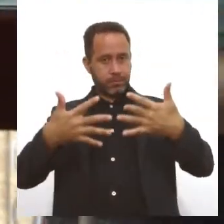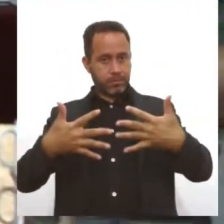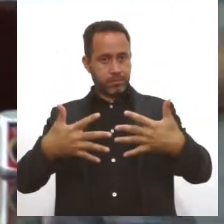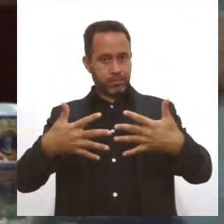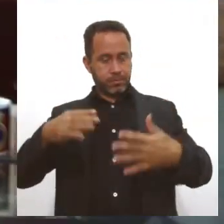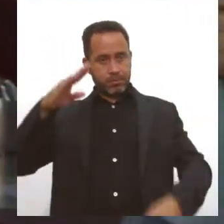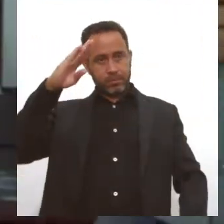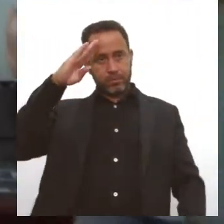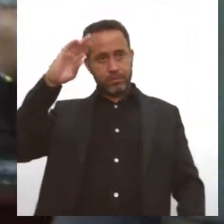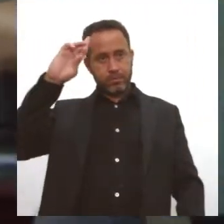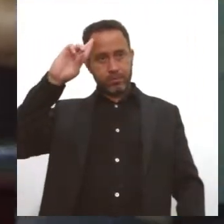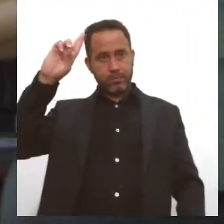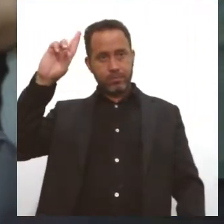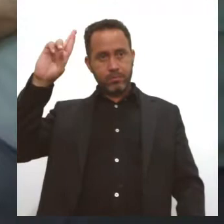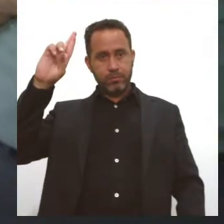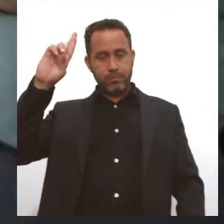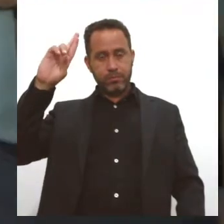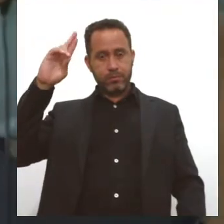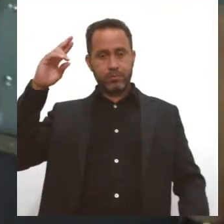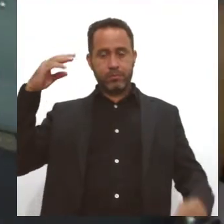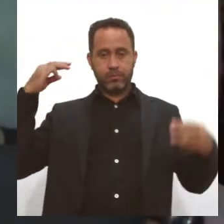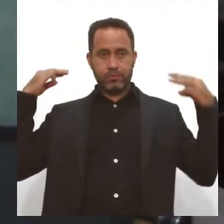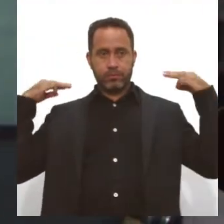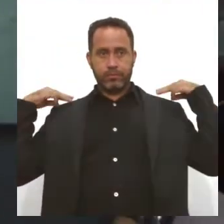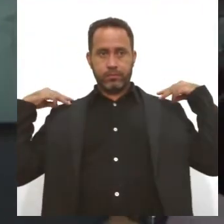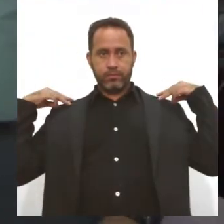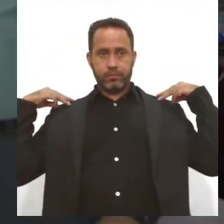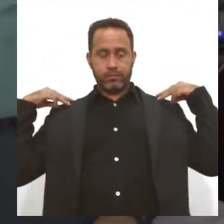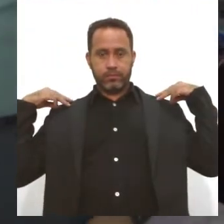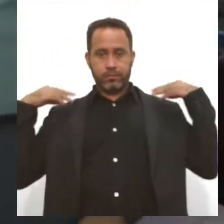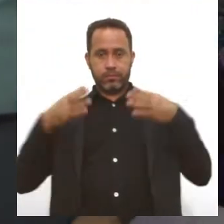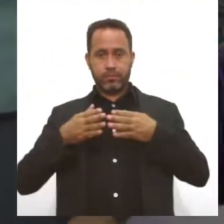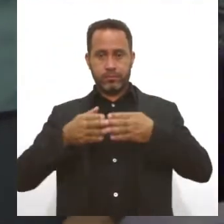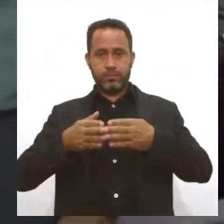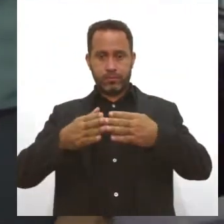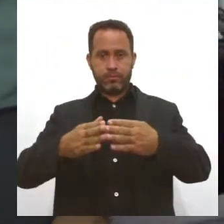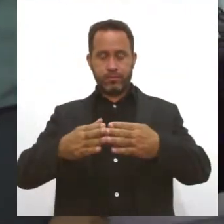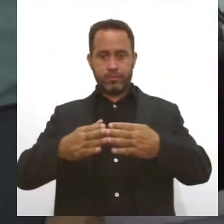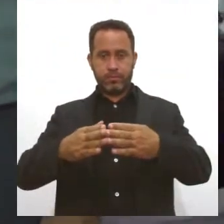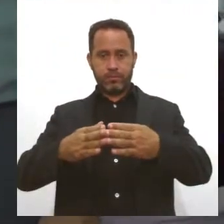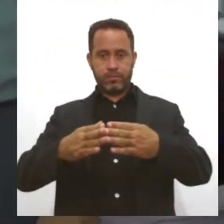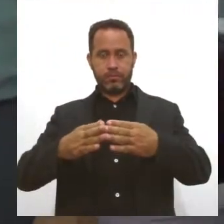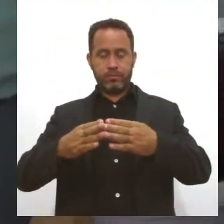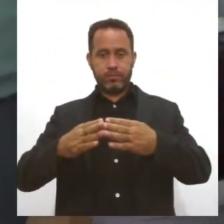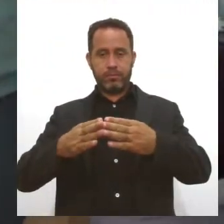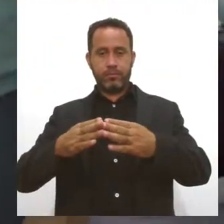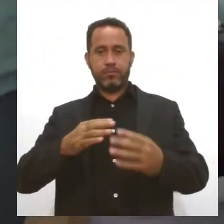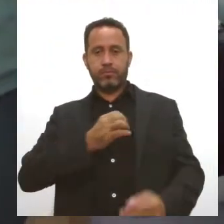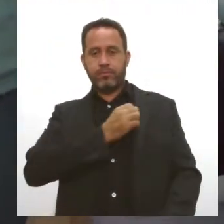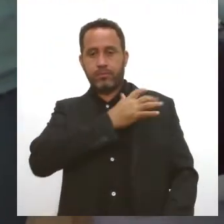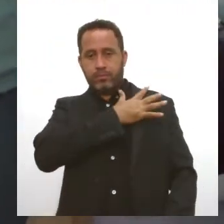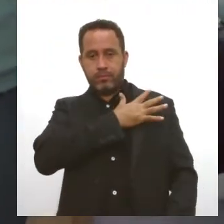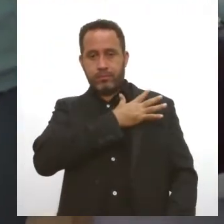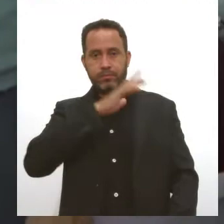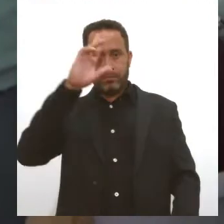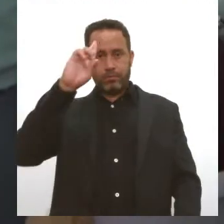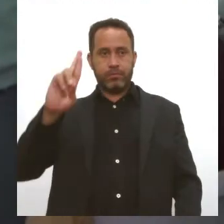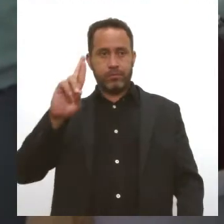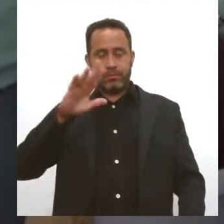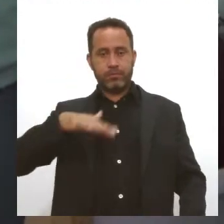comandante da Marinha do Brasil e da Capitania dos Portos em Sergipe, o capitão de Mar e Guerra, Guilherme Conto Padão.